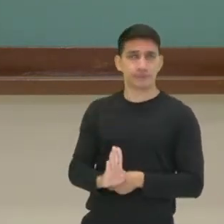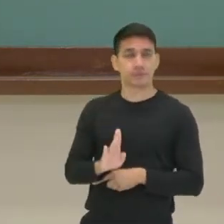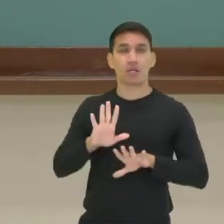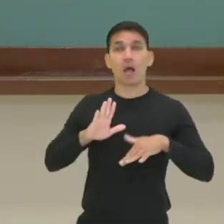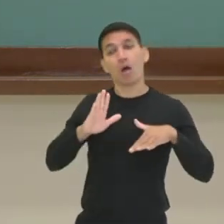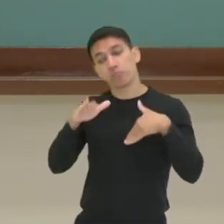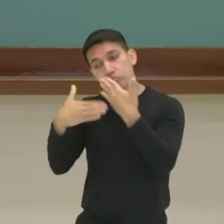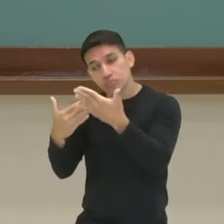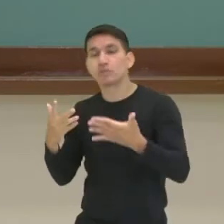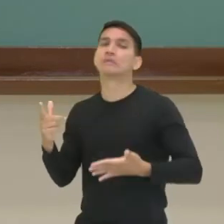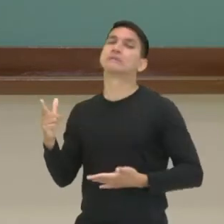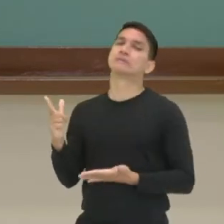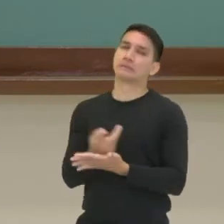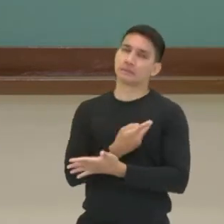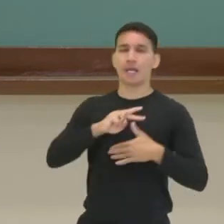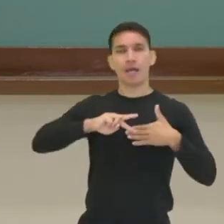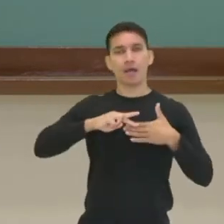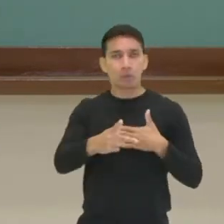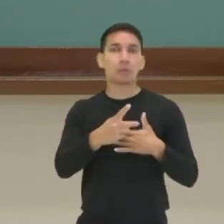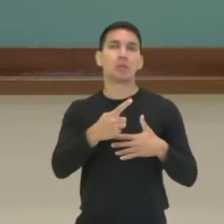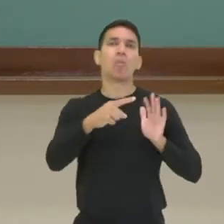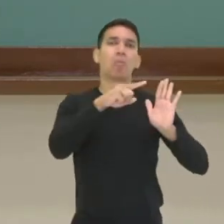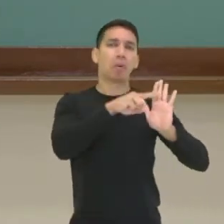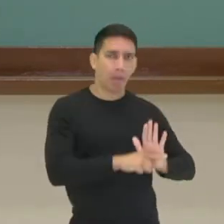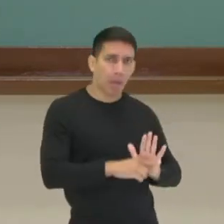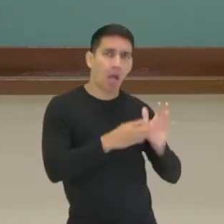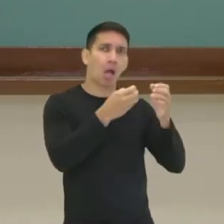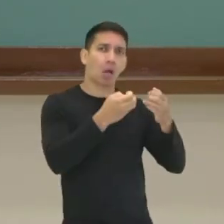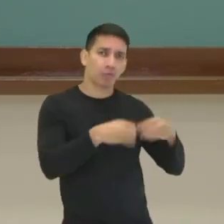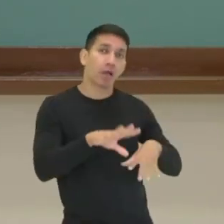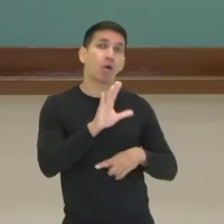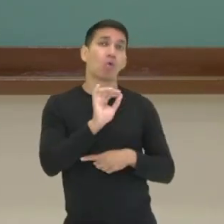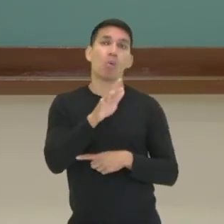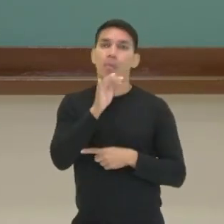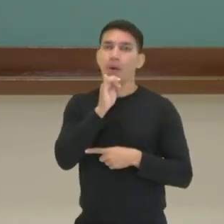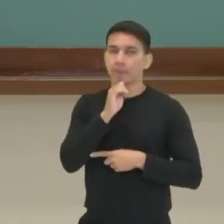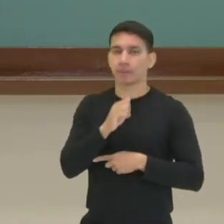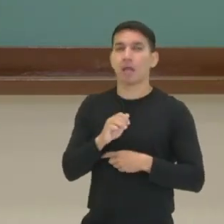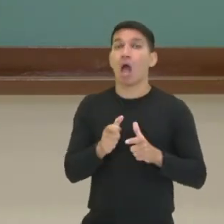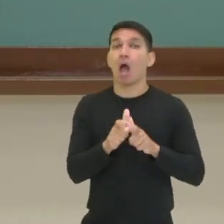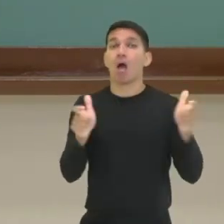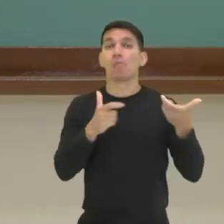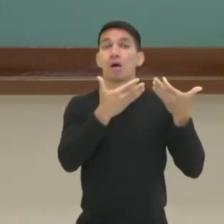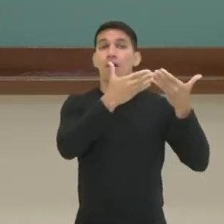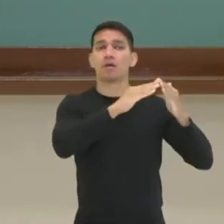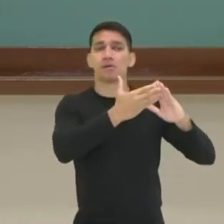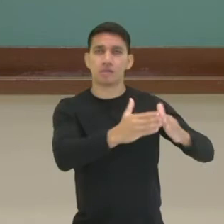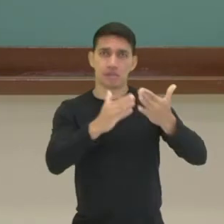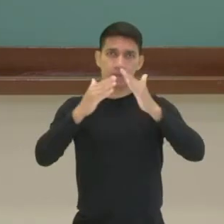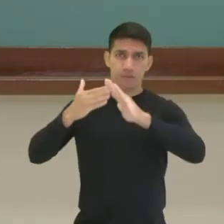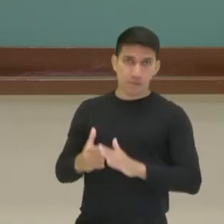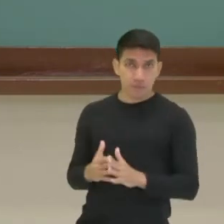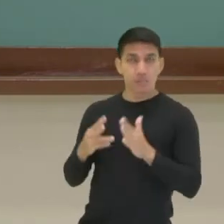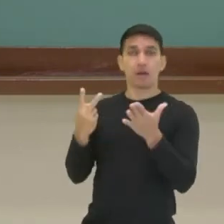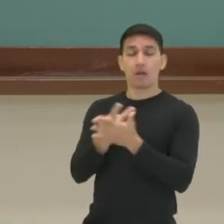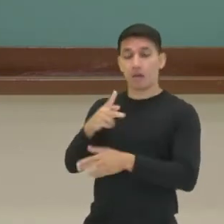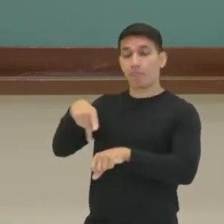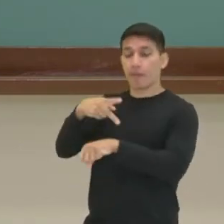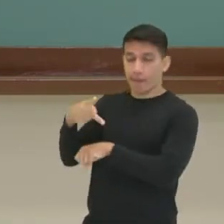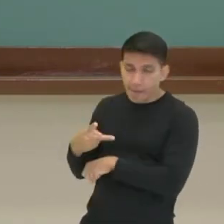teve consequências também negativas, como por exemplo, aumentou o processo de favelização no nosso país, Criação de